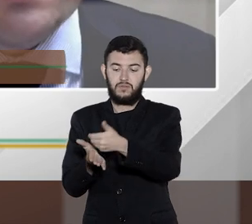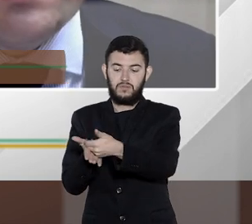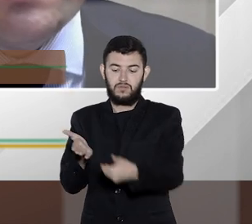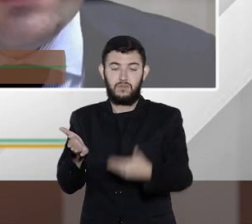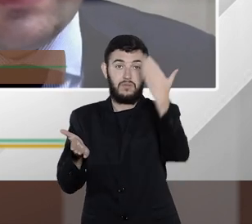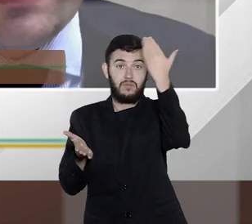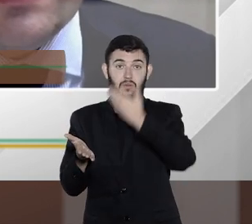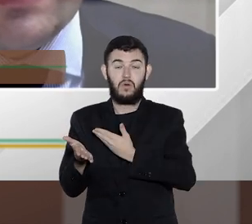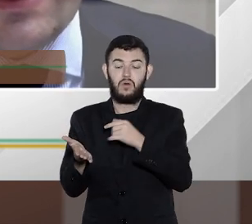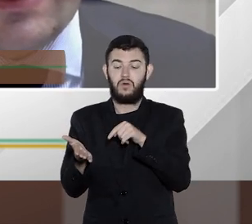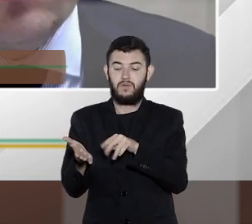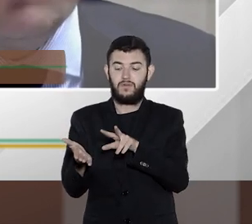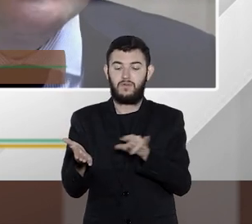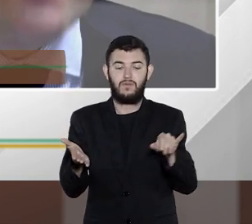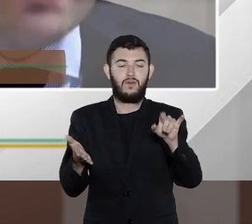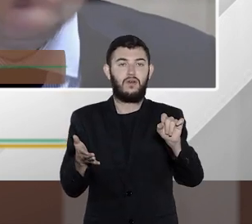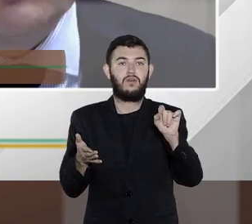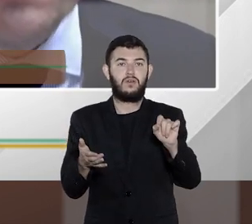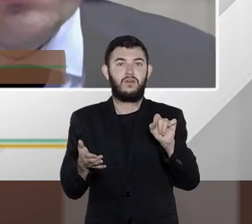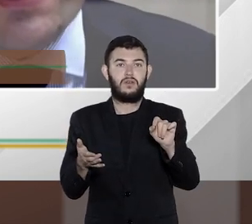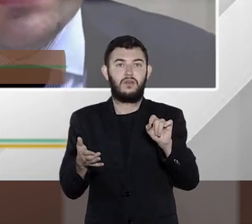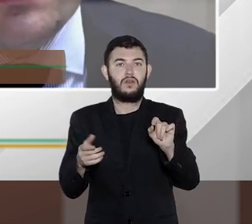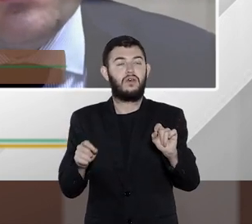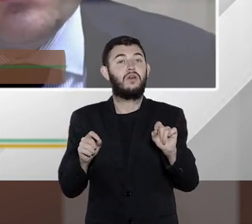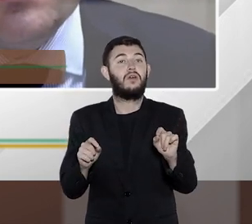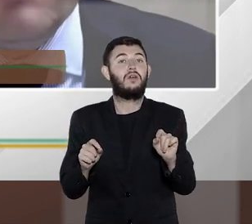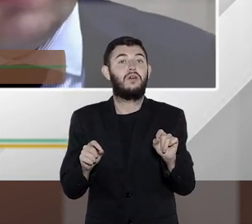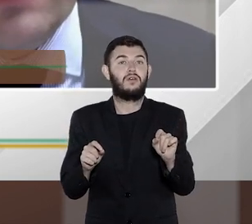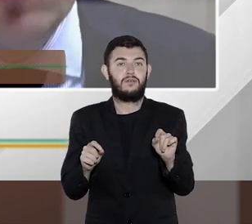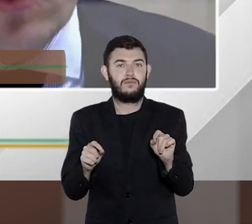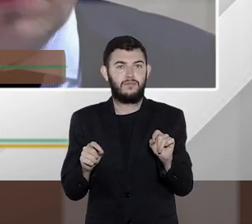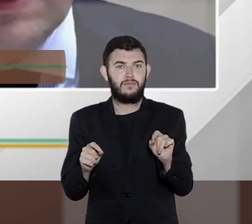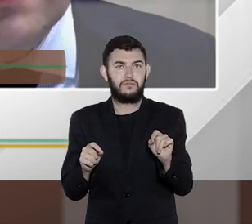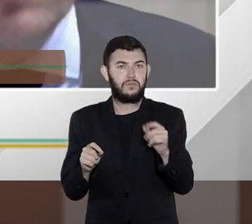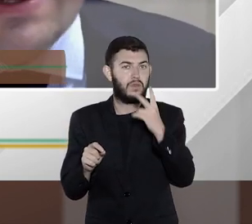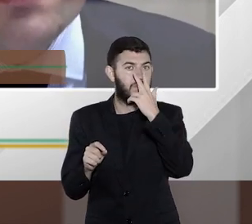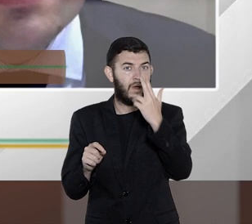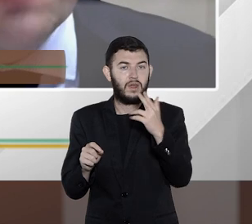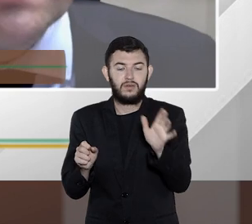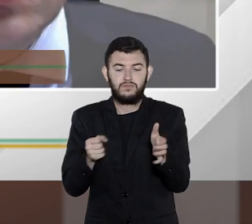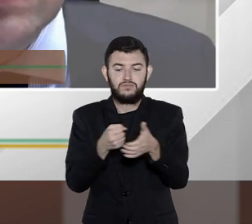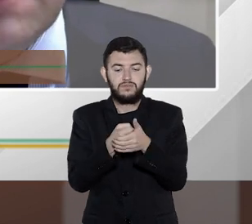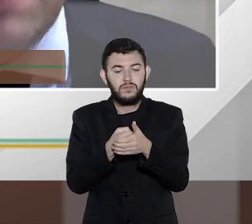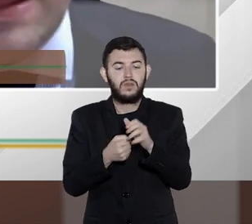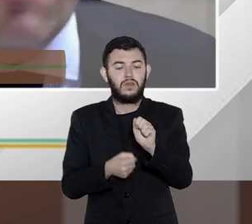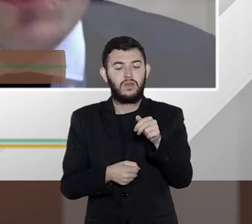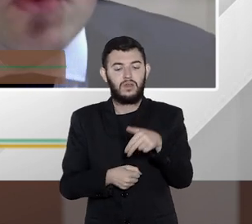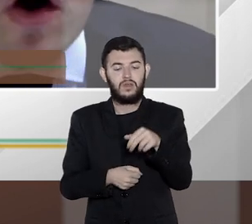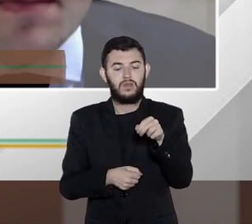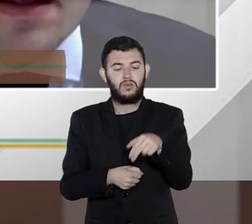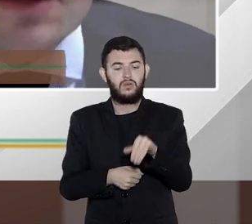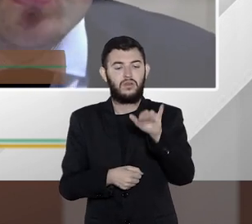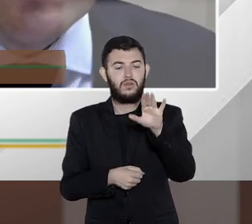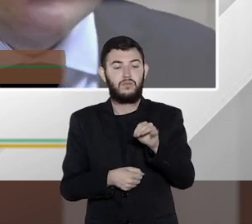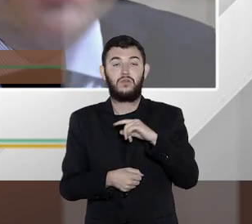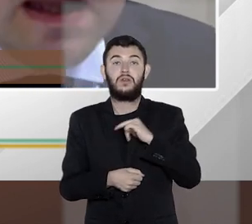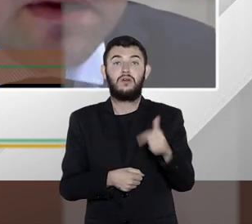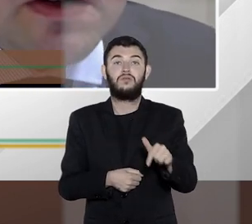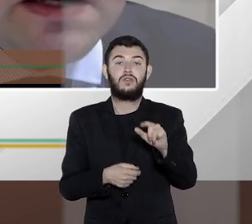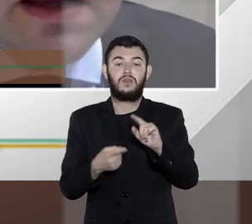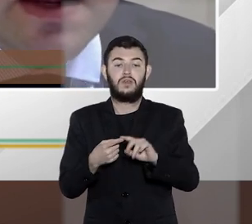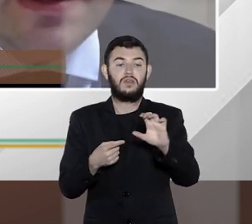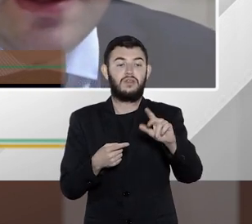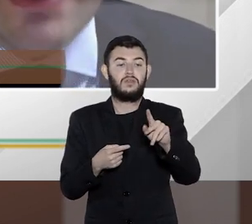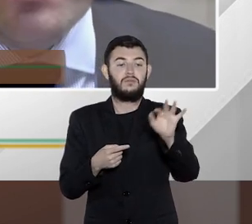ele vai sair anonizado ou seja ele é anônimo ele não tem identificação do CPF e o nome no